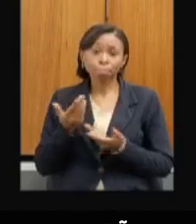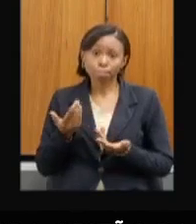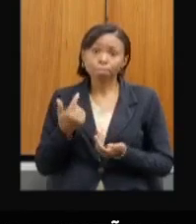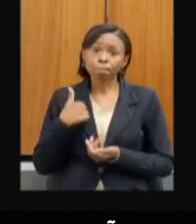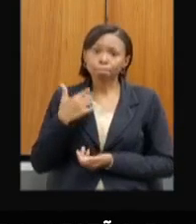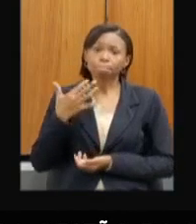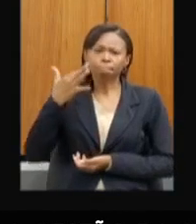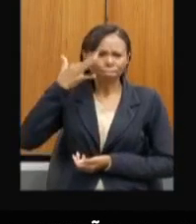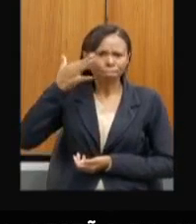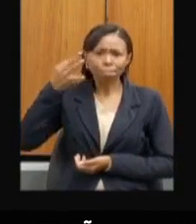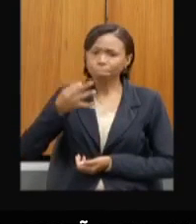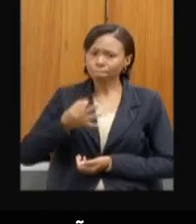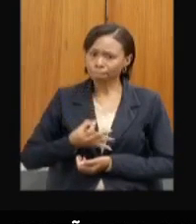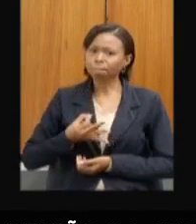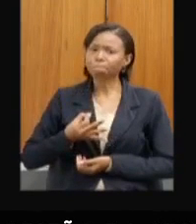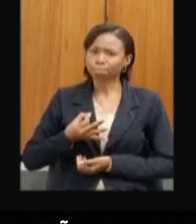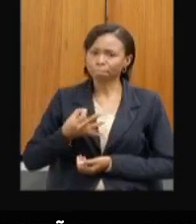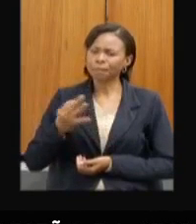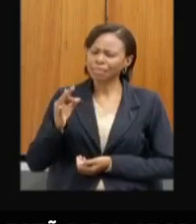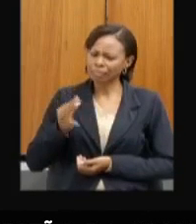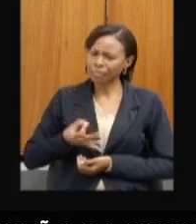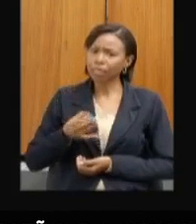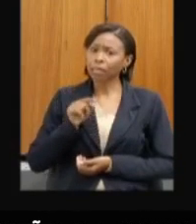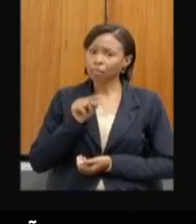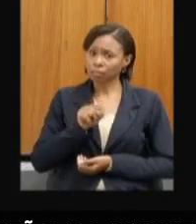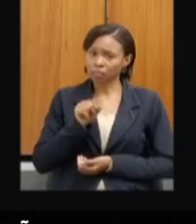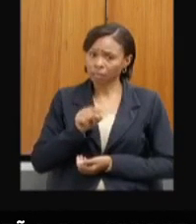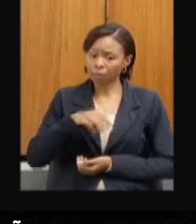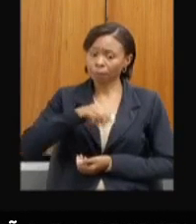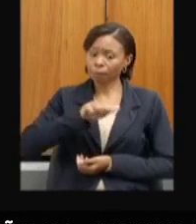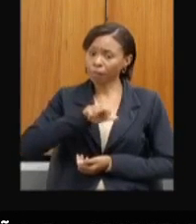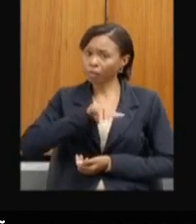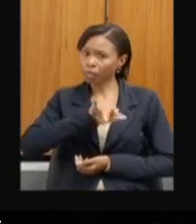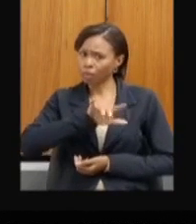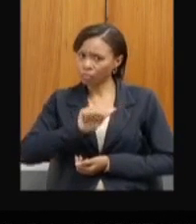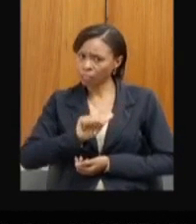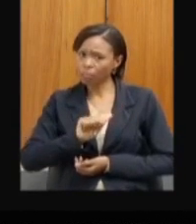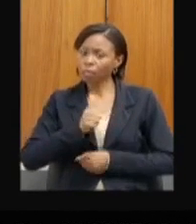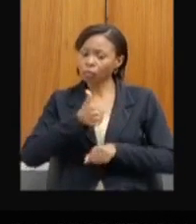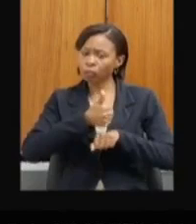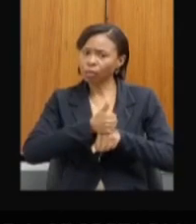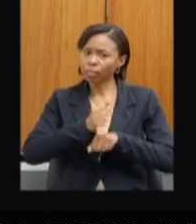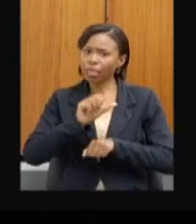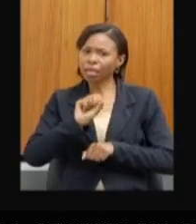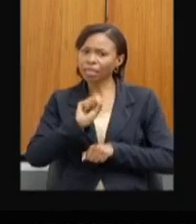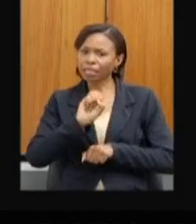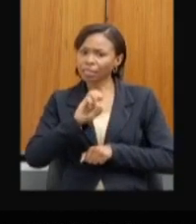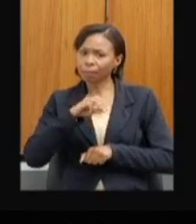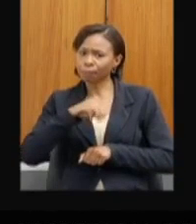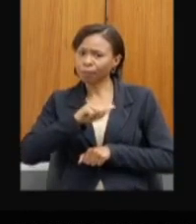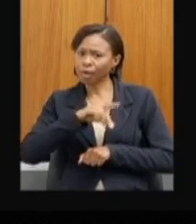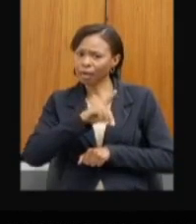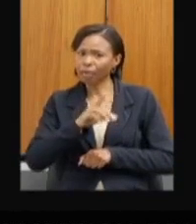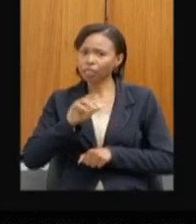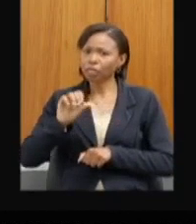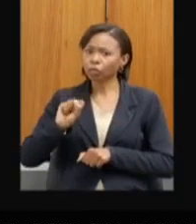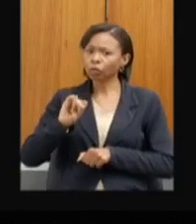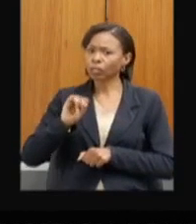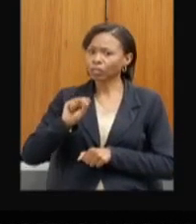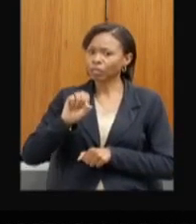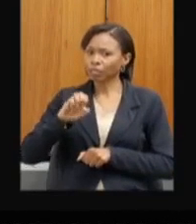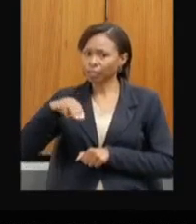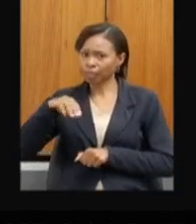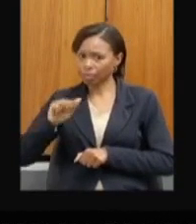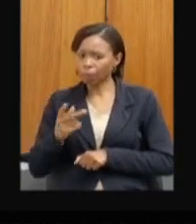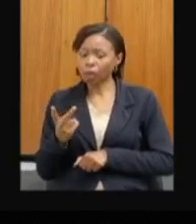absoluta convicção que com a secretária Marília à frente não só da SEMAD e do SISEMA, por óbvio. Nós